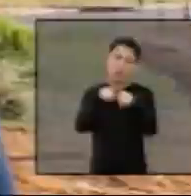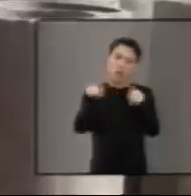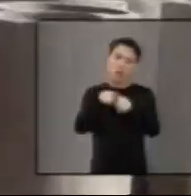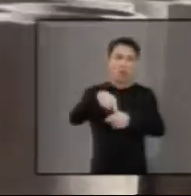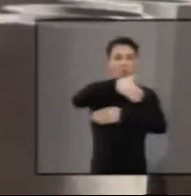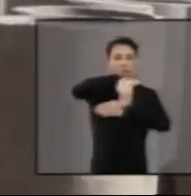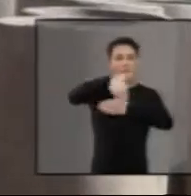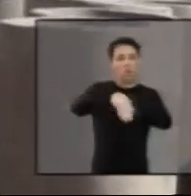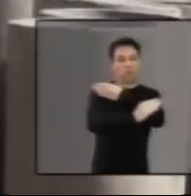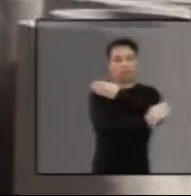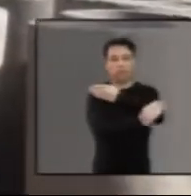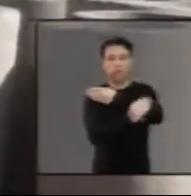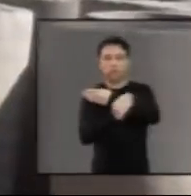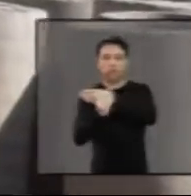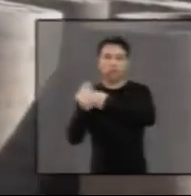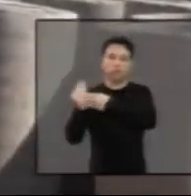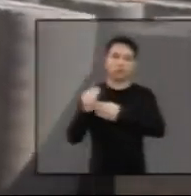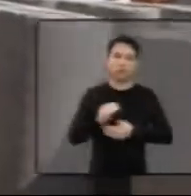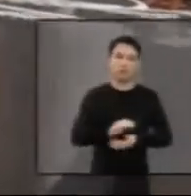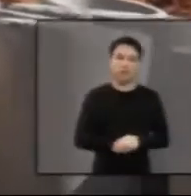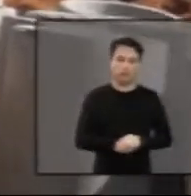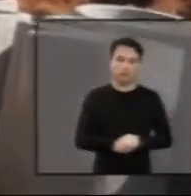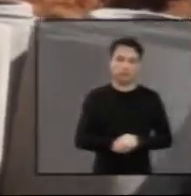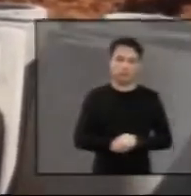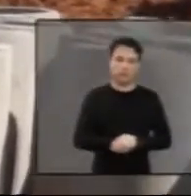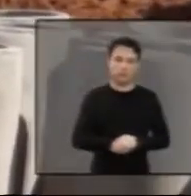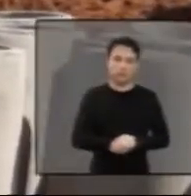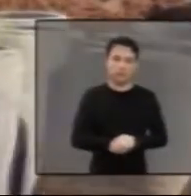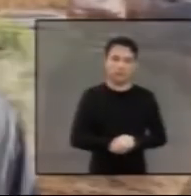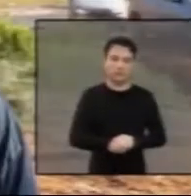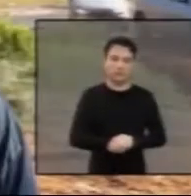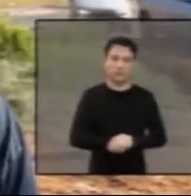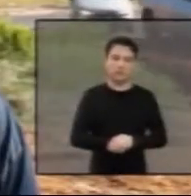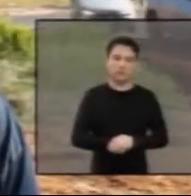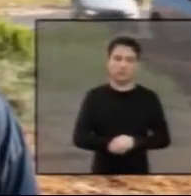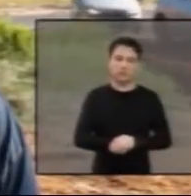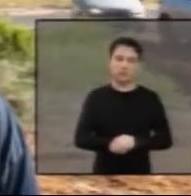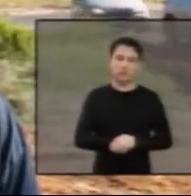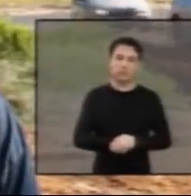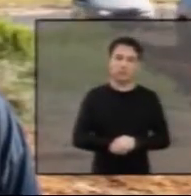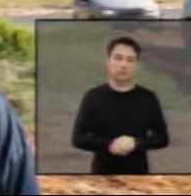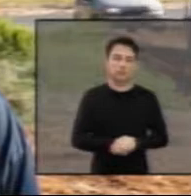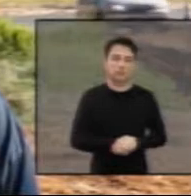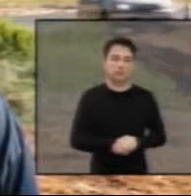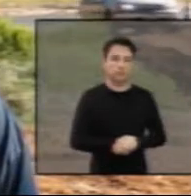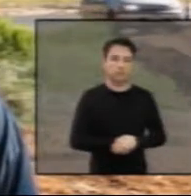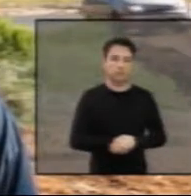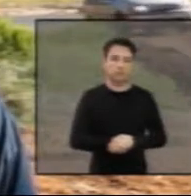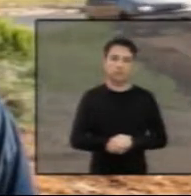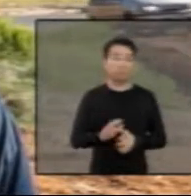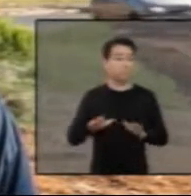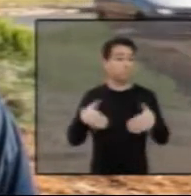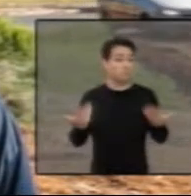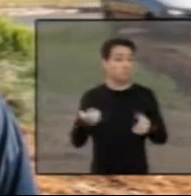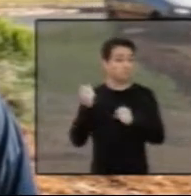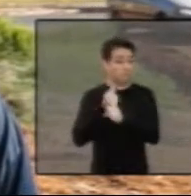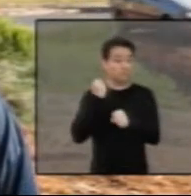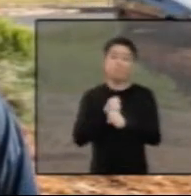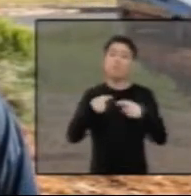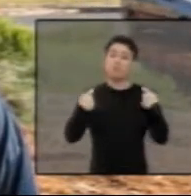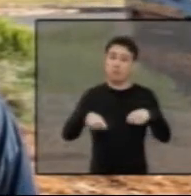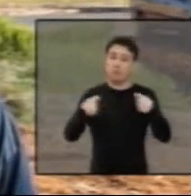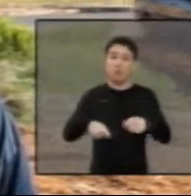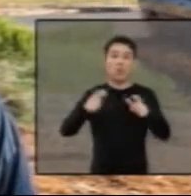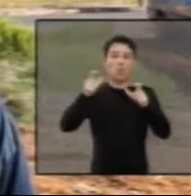economia. Se você somar em metragem linear, isso daqui vai dar mais ou menos uns 1.500 a 2.000 metros de linha de